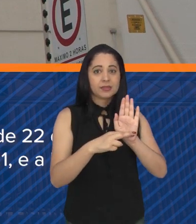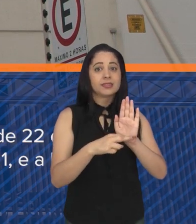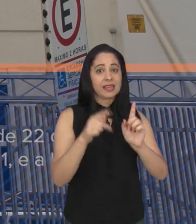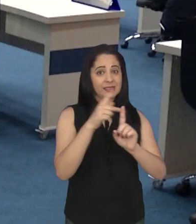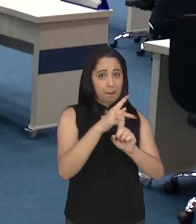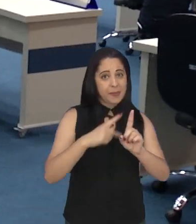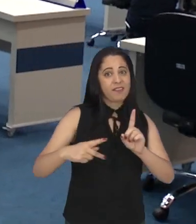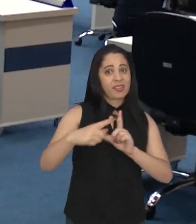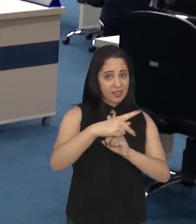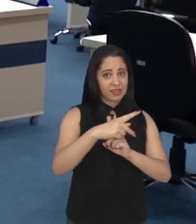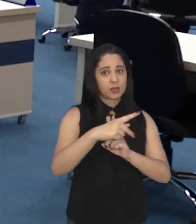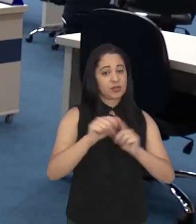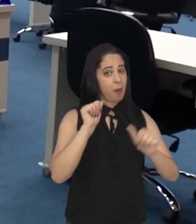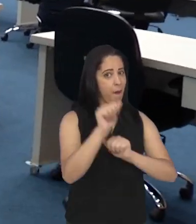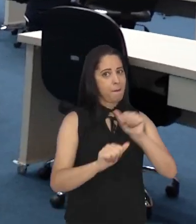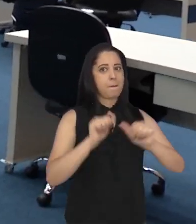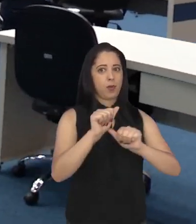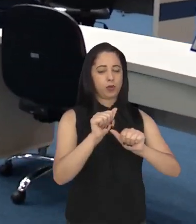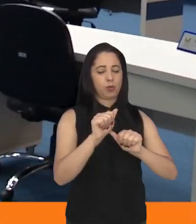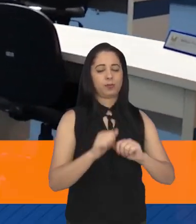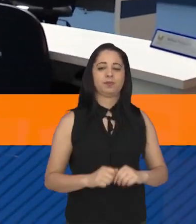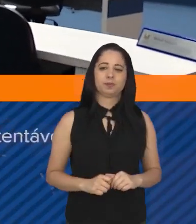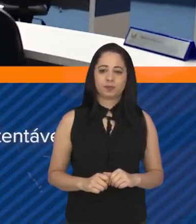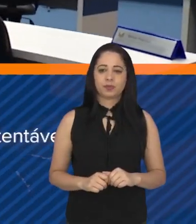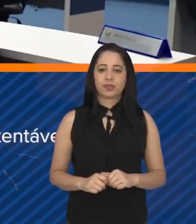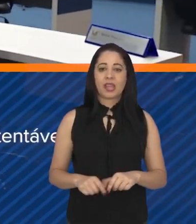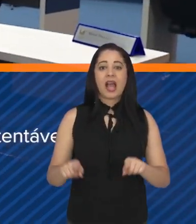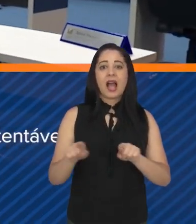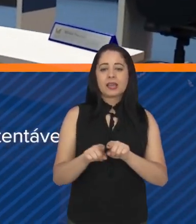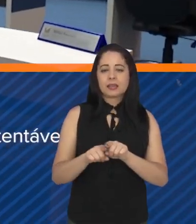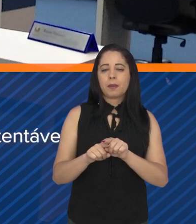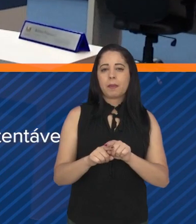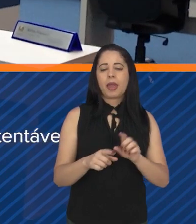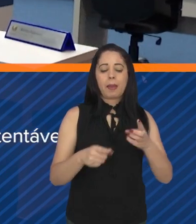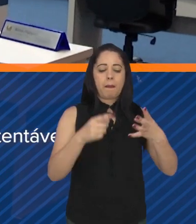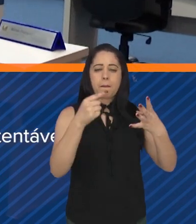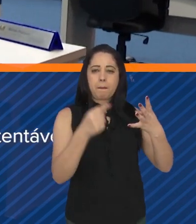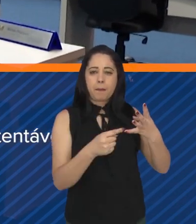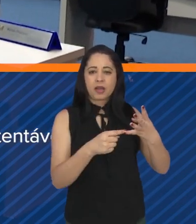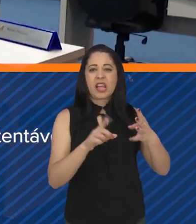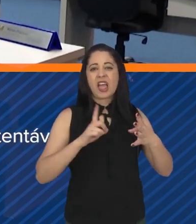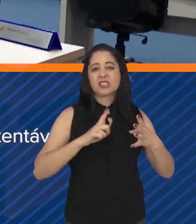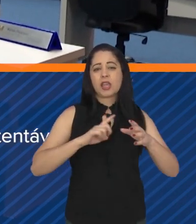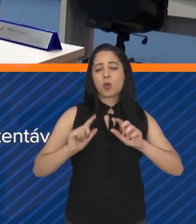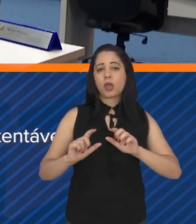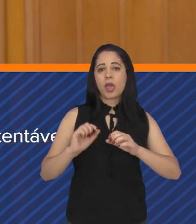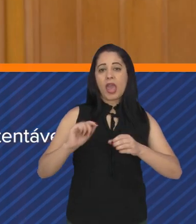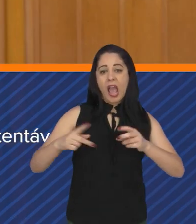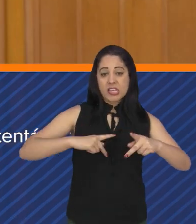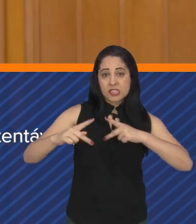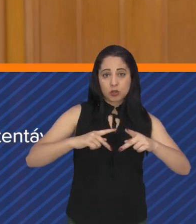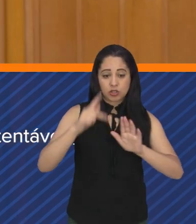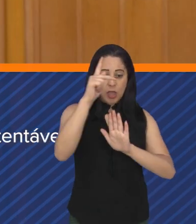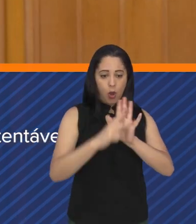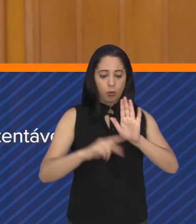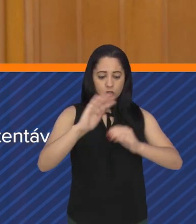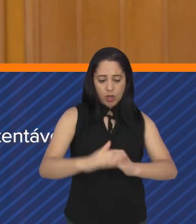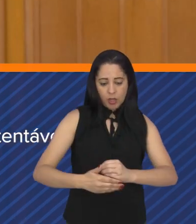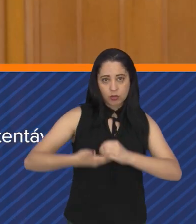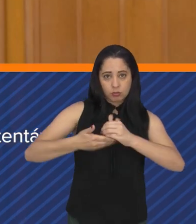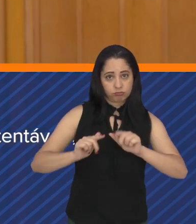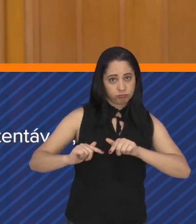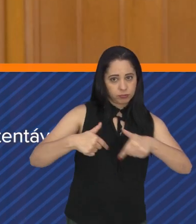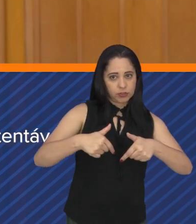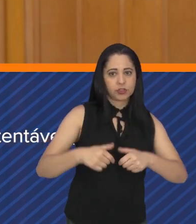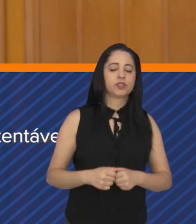do município. Já em rito ordinário, uma das propostas quer criar em São José o Programação Sustentável. A matéria de autoria do